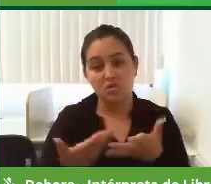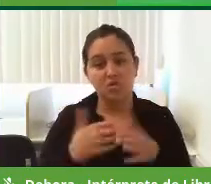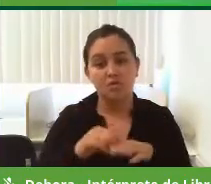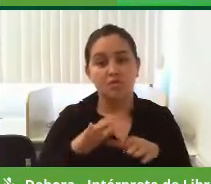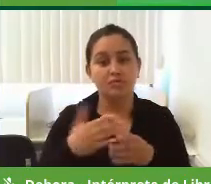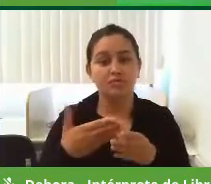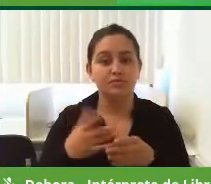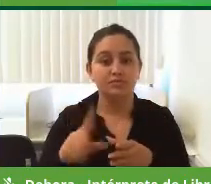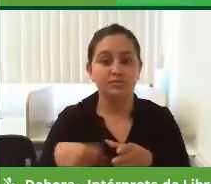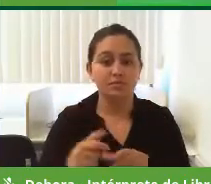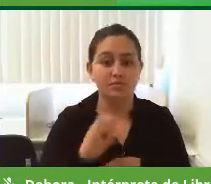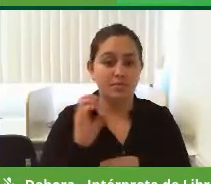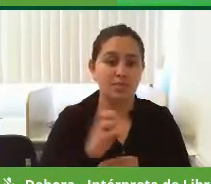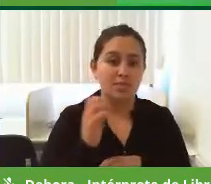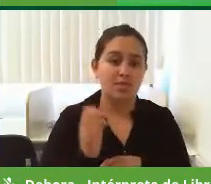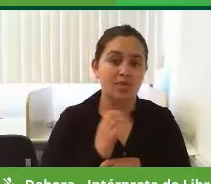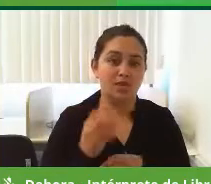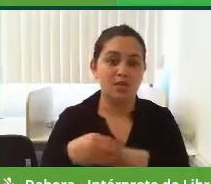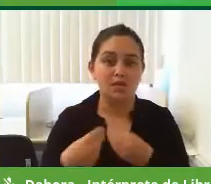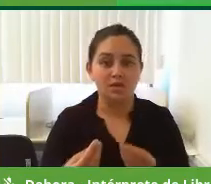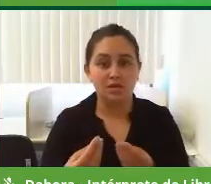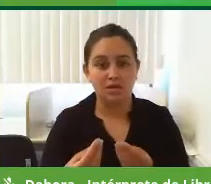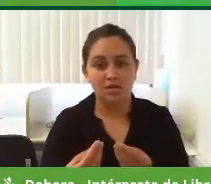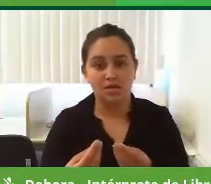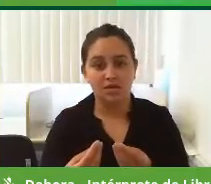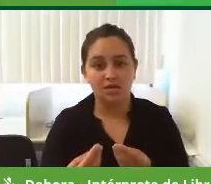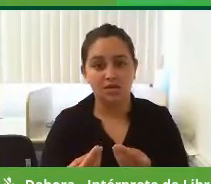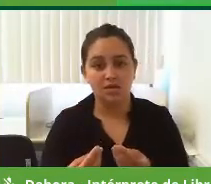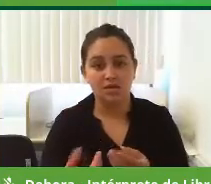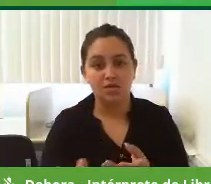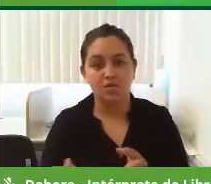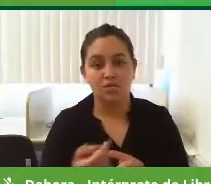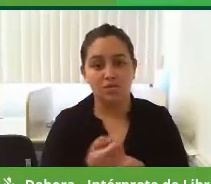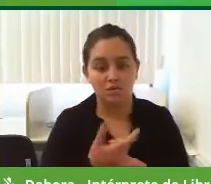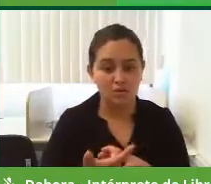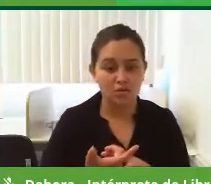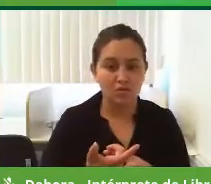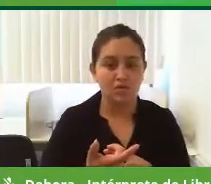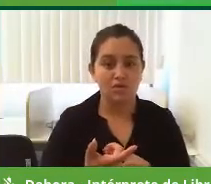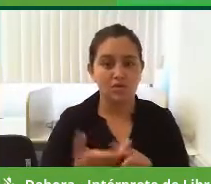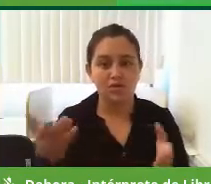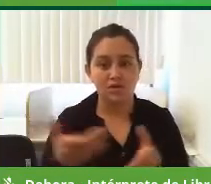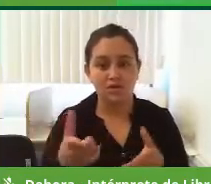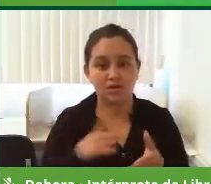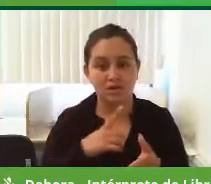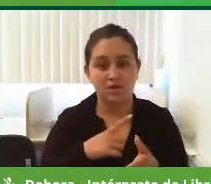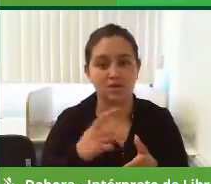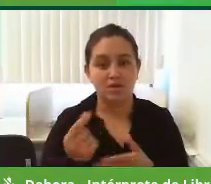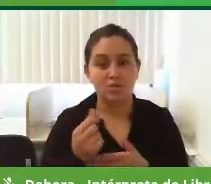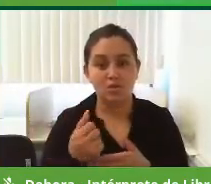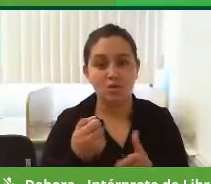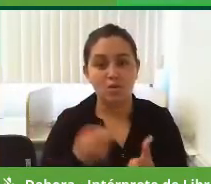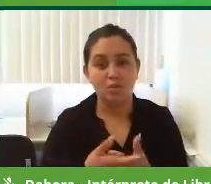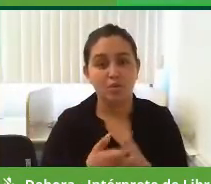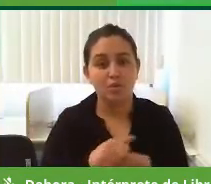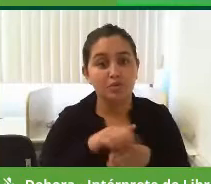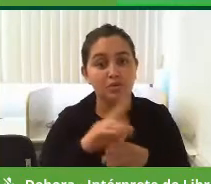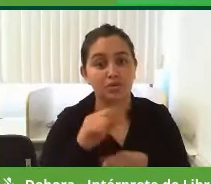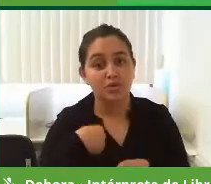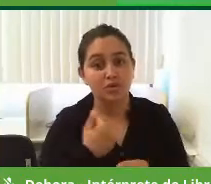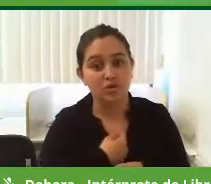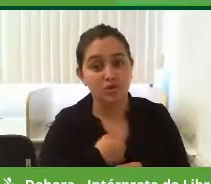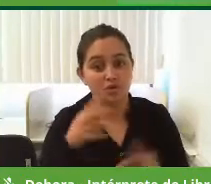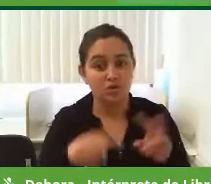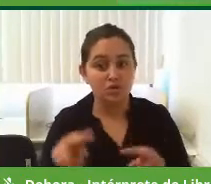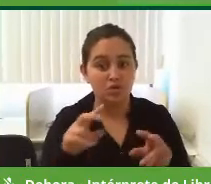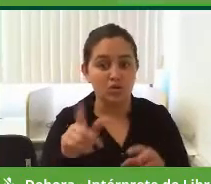a fora. A empresa está oferecendo ainda, por enquanto, um pouco de emprego, porque o povo ainda tem dinheiro para comprar. Mas nós avaliamos que,